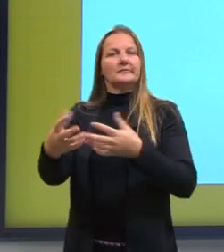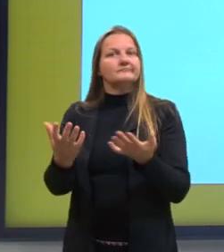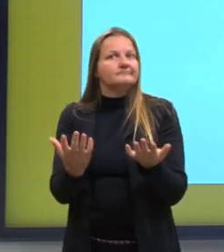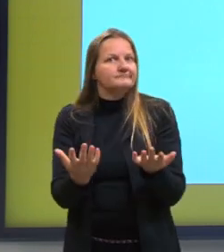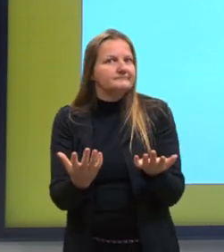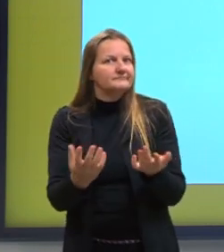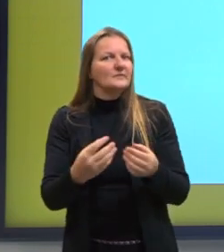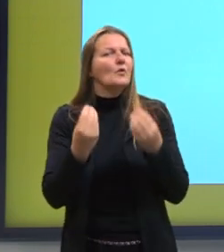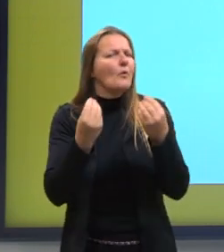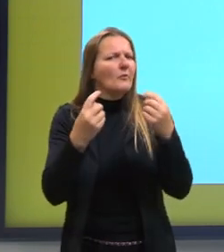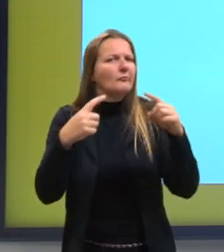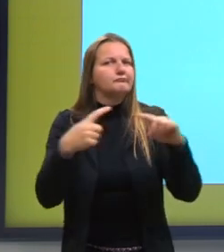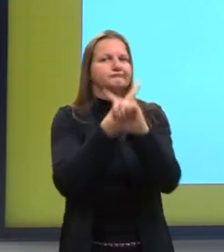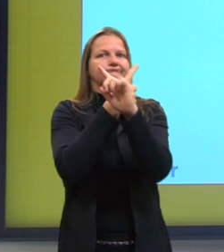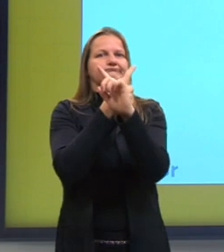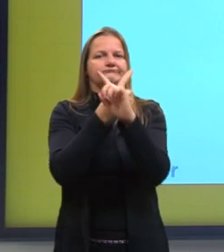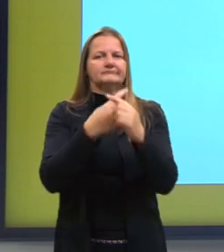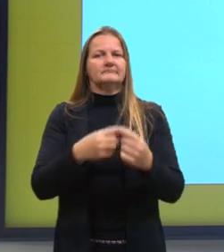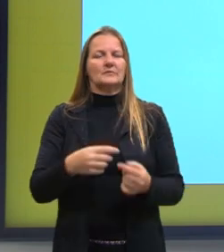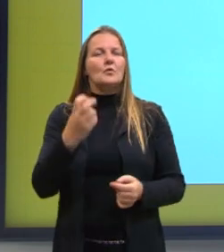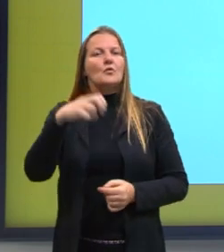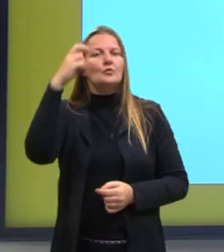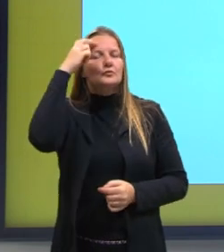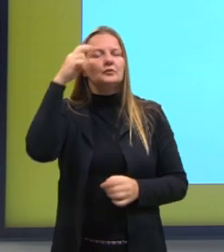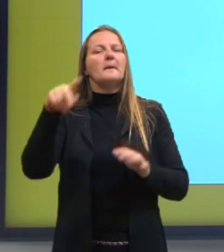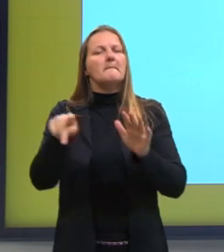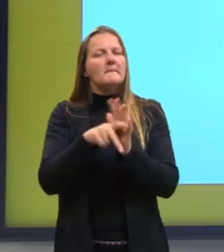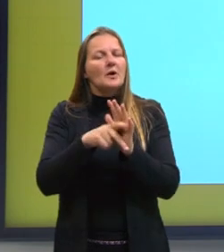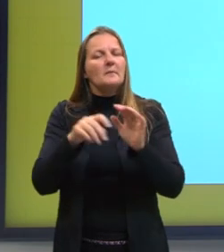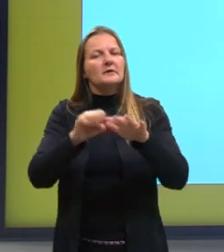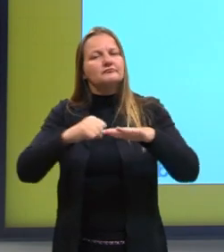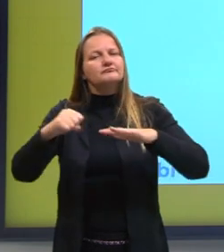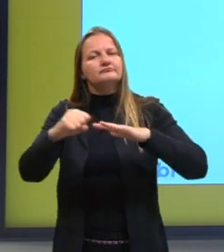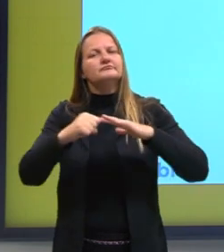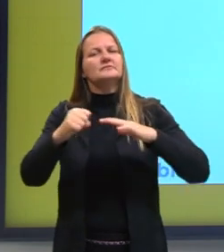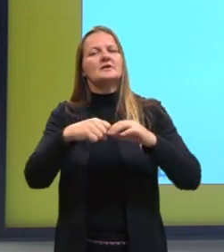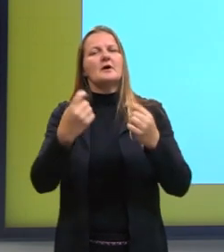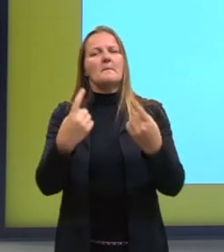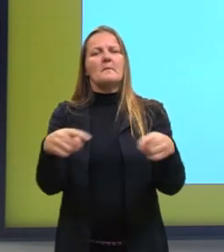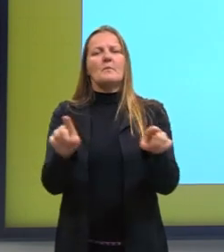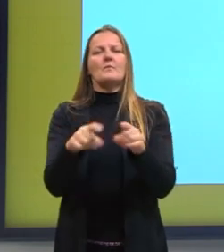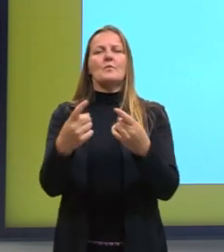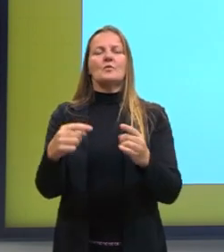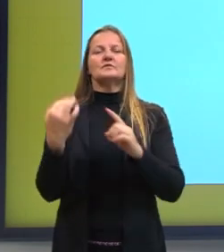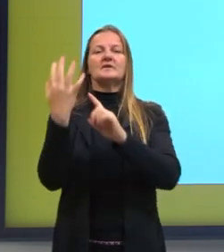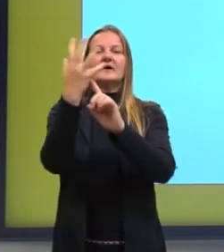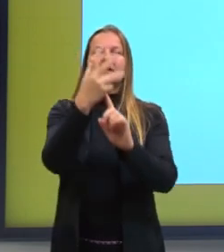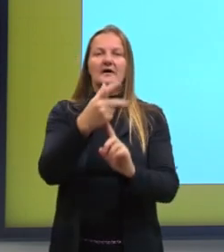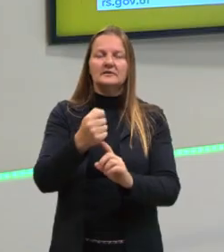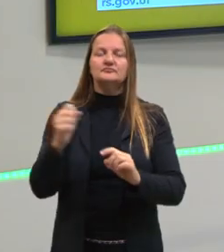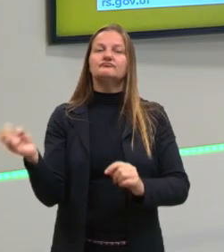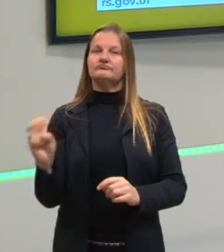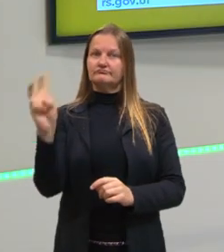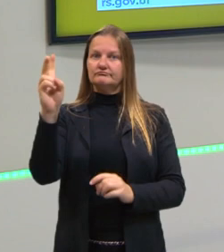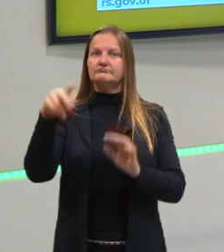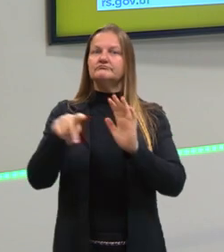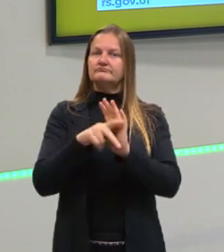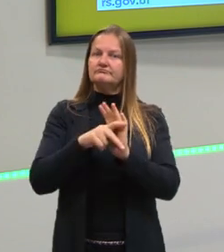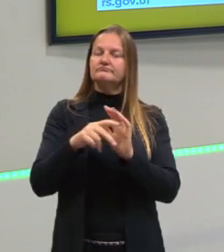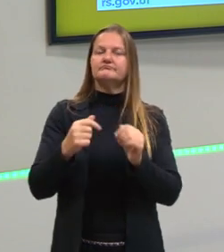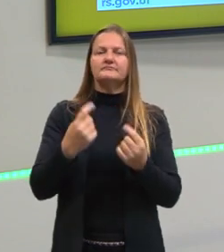Então, existe cultura, sim, por favor, cultura sertaneja, na música, na arte, esse conjunto de valores que